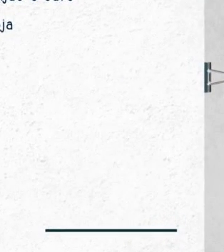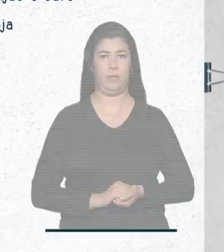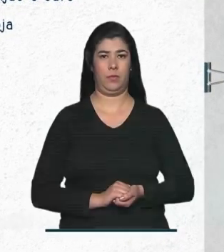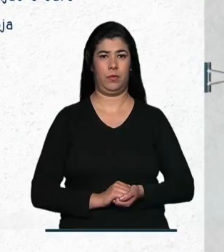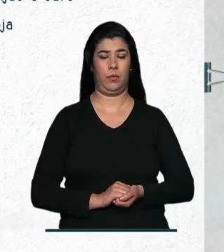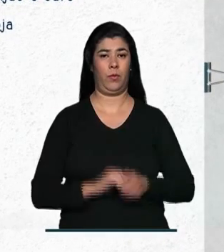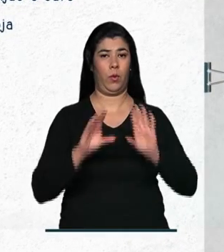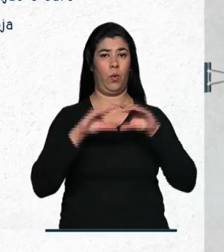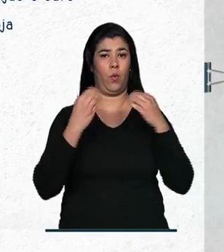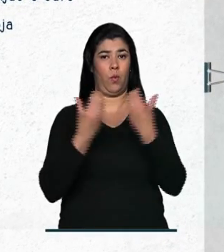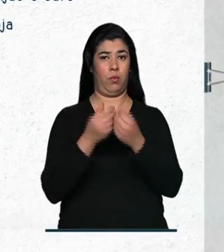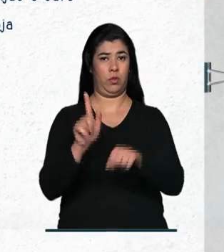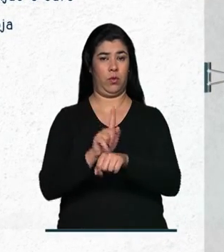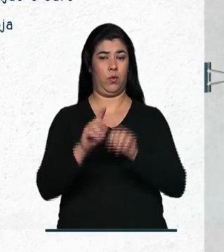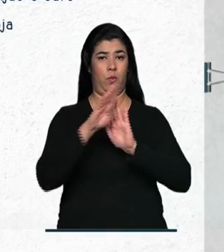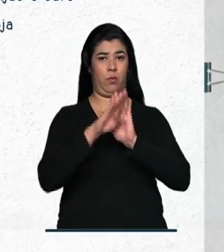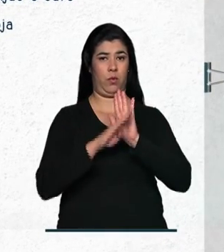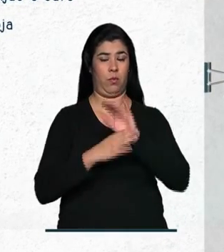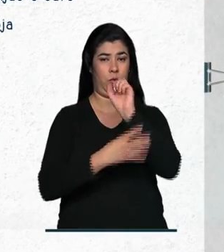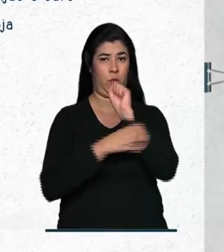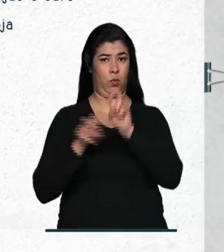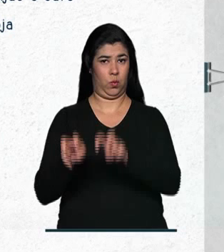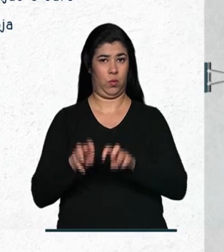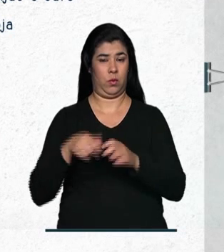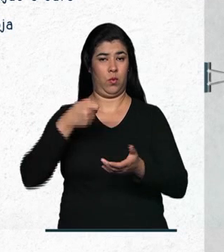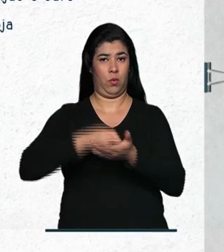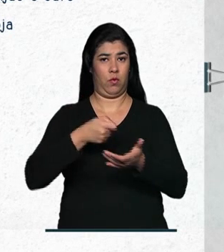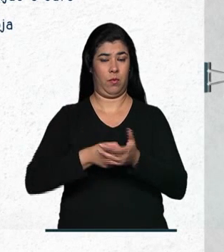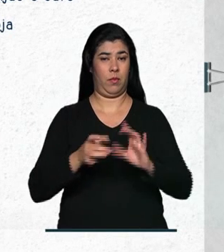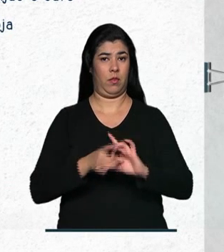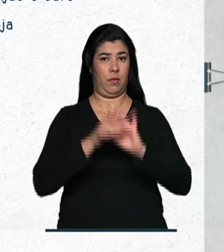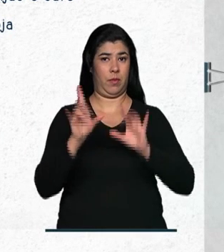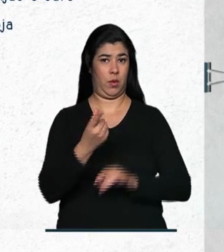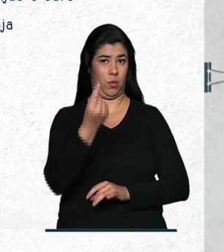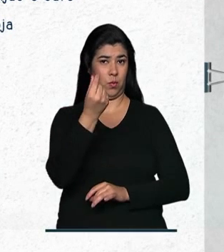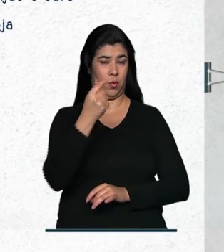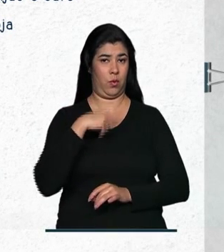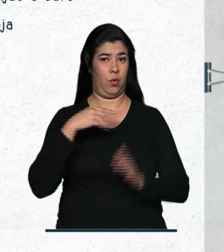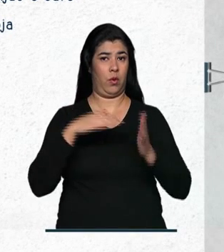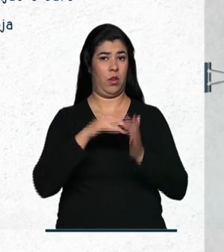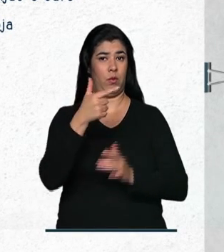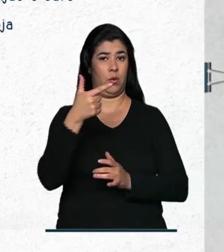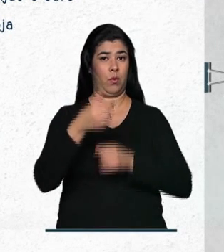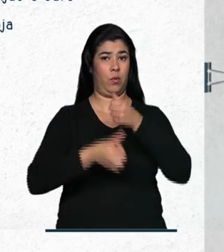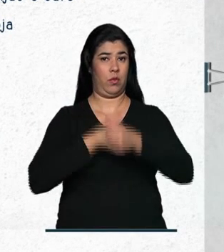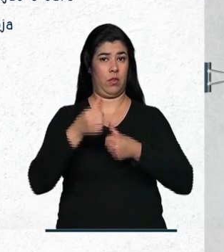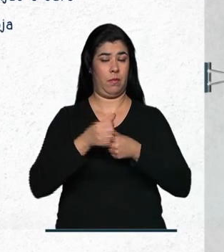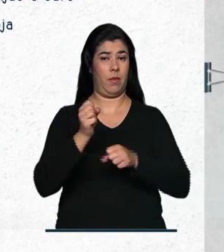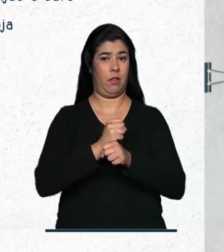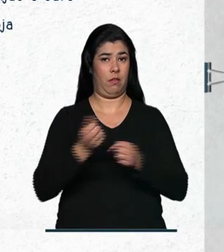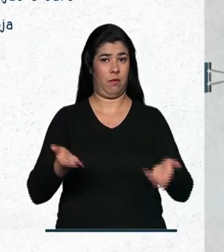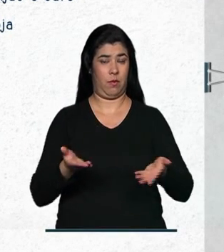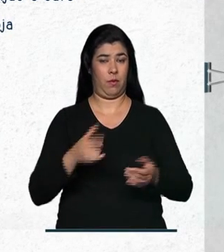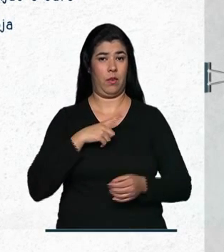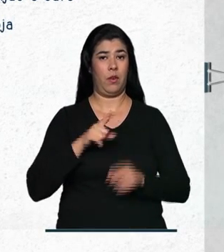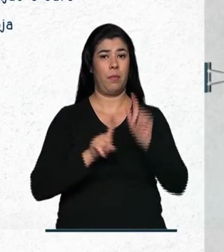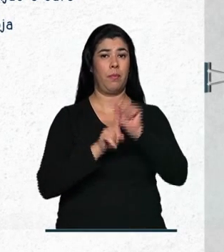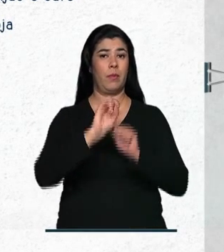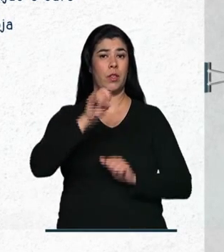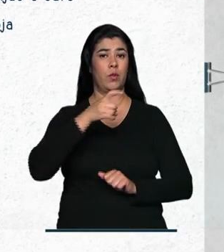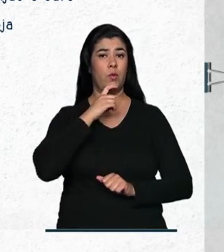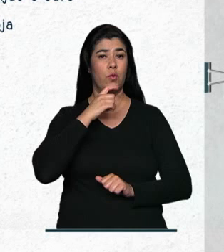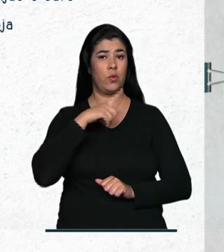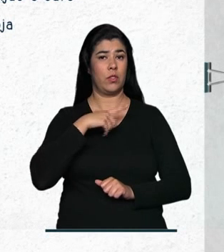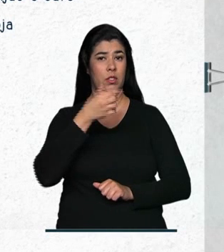O Comitê Gestor do Programa Seguro Rural confirmou a liberação de recursos para o segundo semestre deste ano. Em julho, são